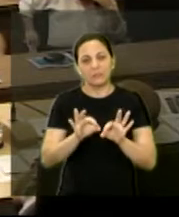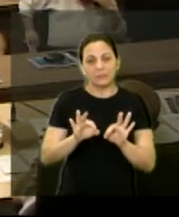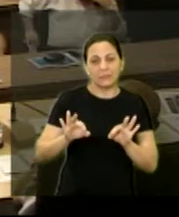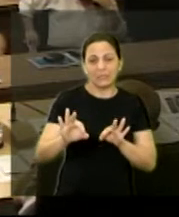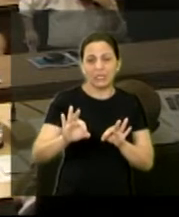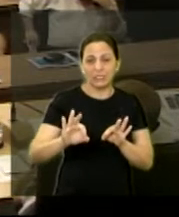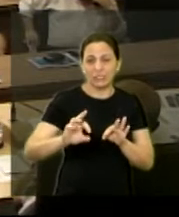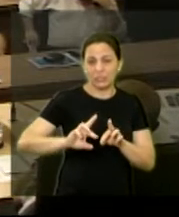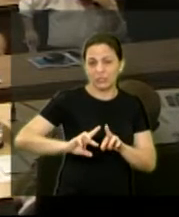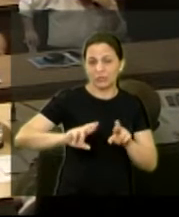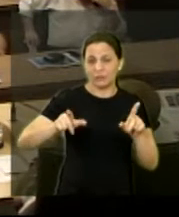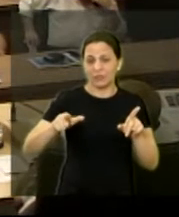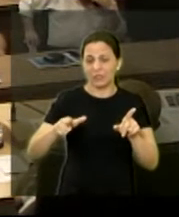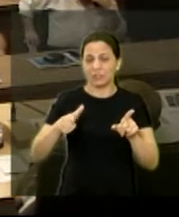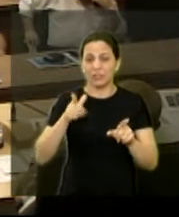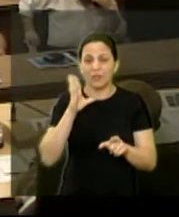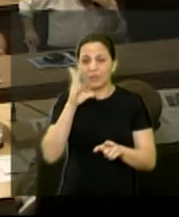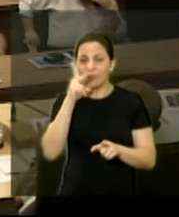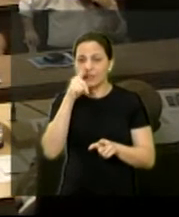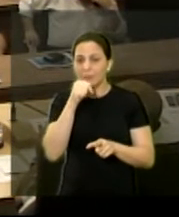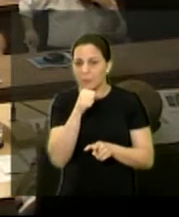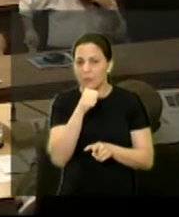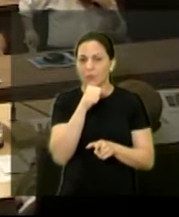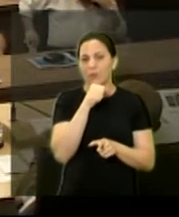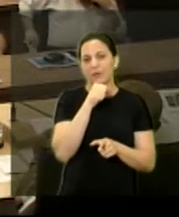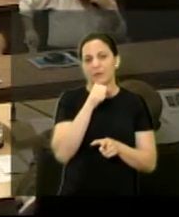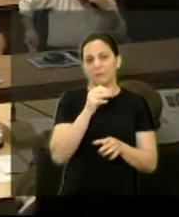responsabilidade do proprietário do imóvel